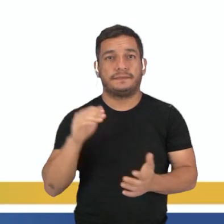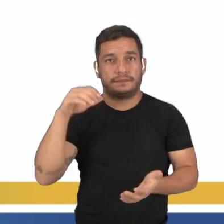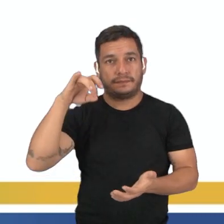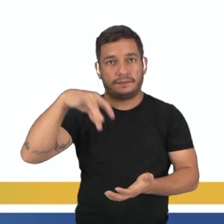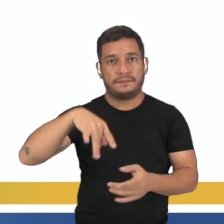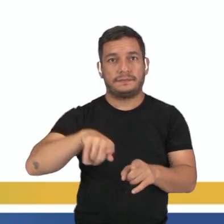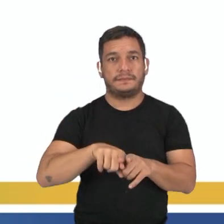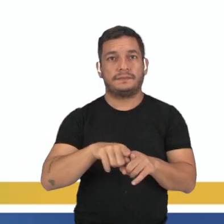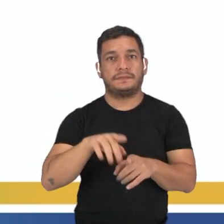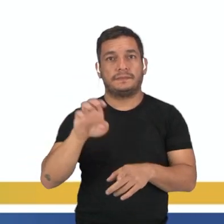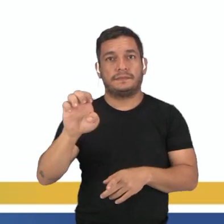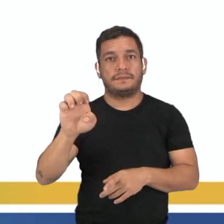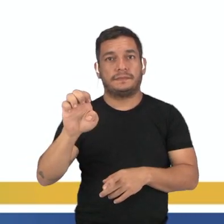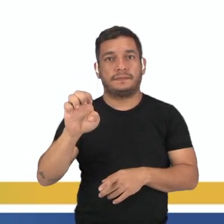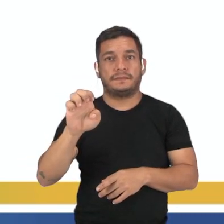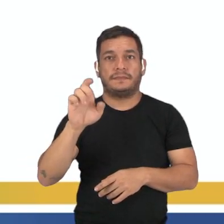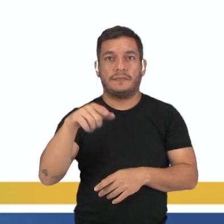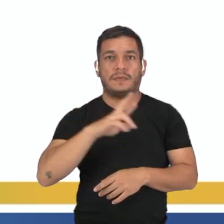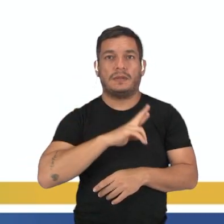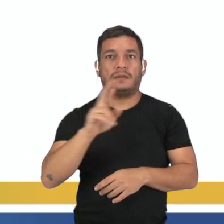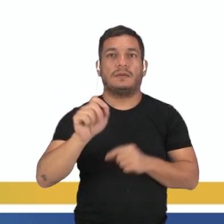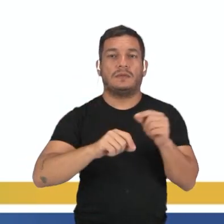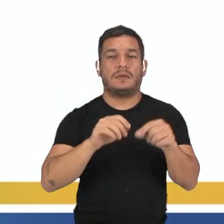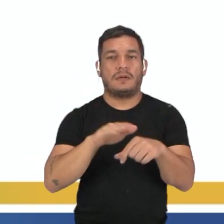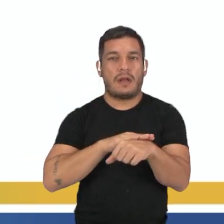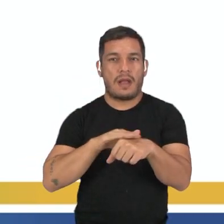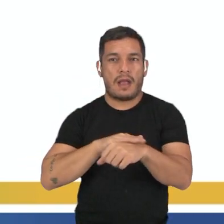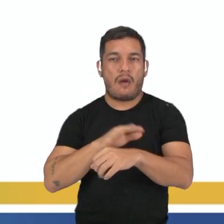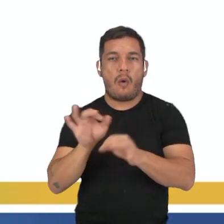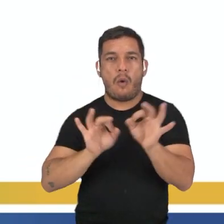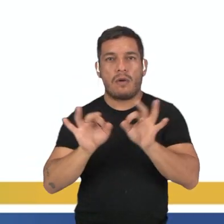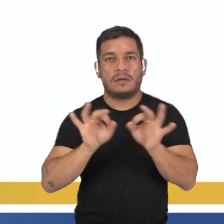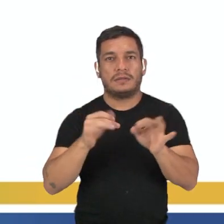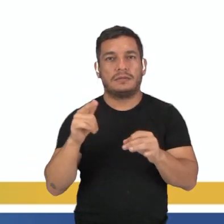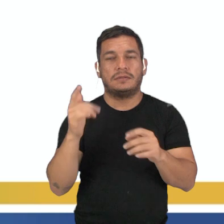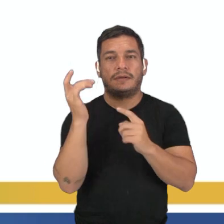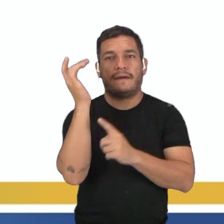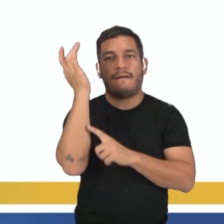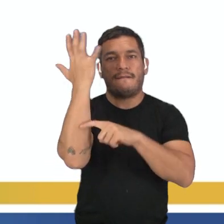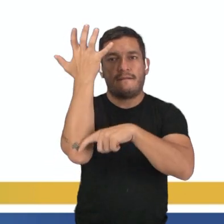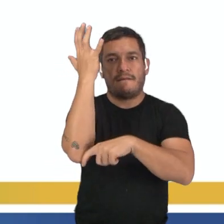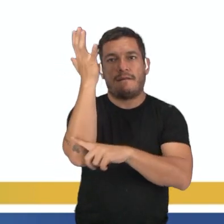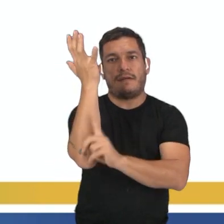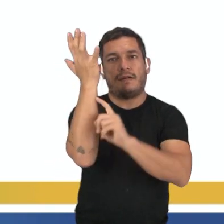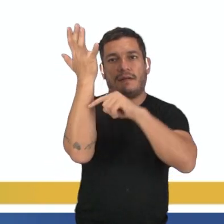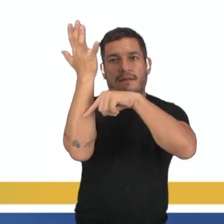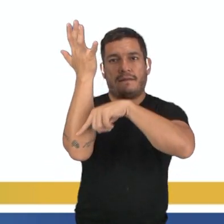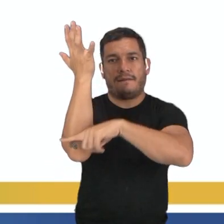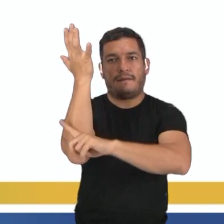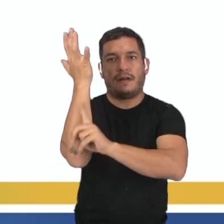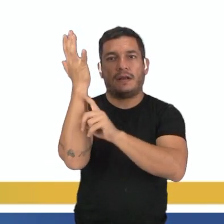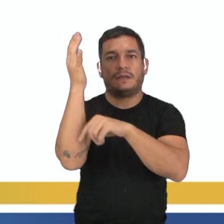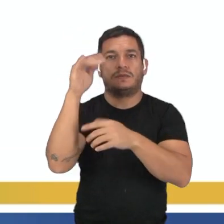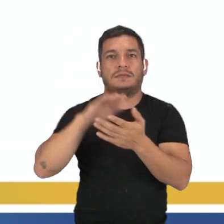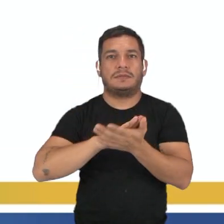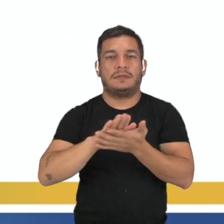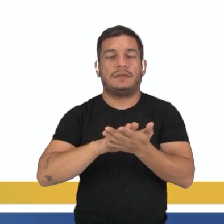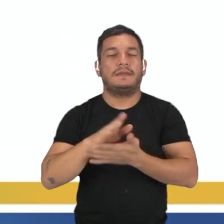por último, temos na letra E. Uma delas apresenta ter sido organizada sem vasos condutores. E aí, verdadeiro ou falso?